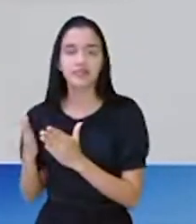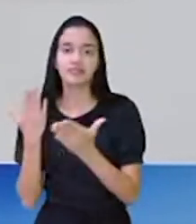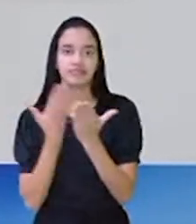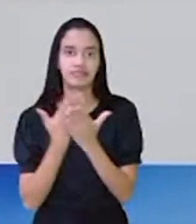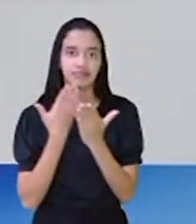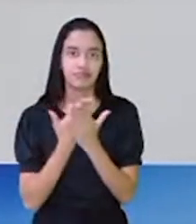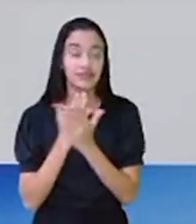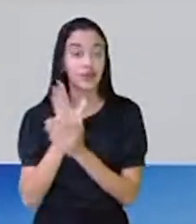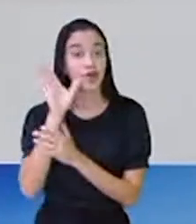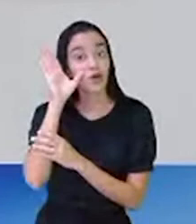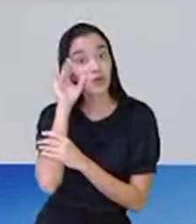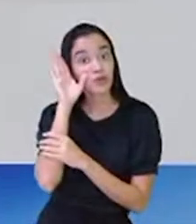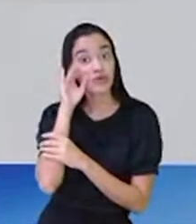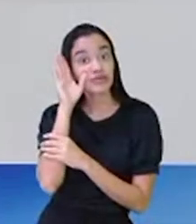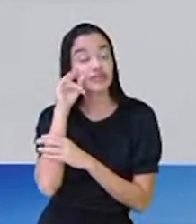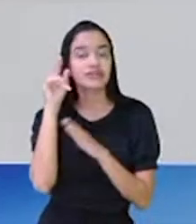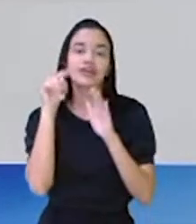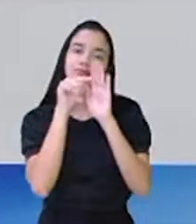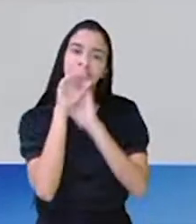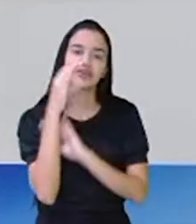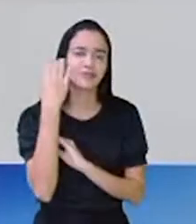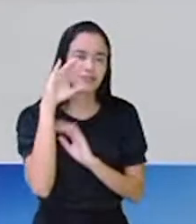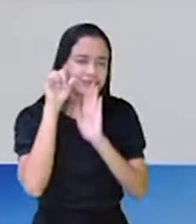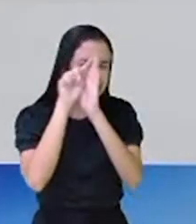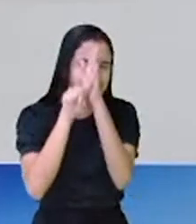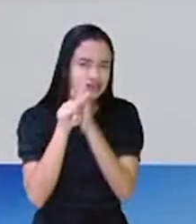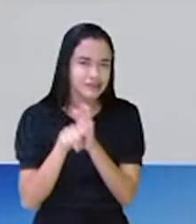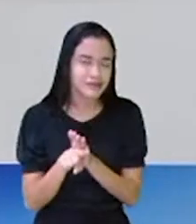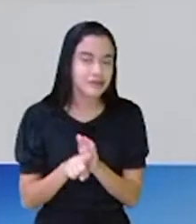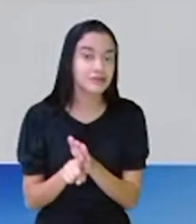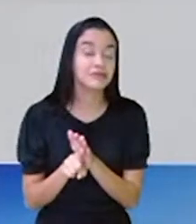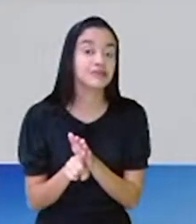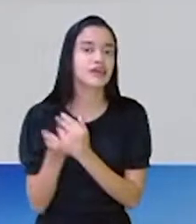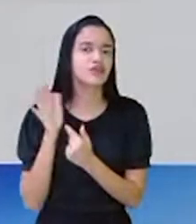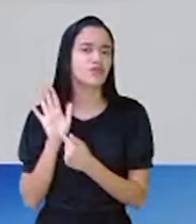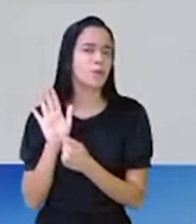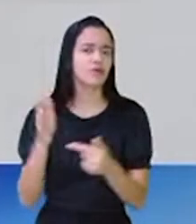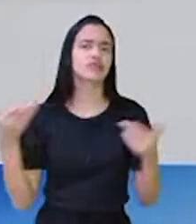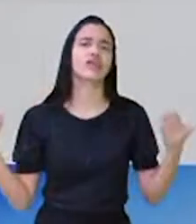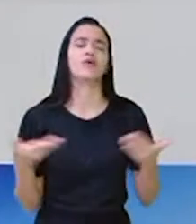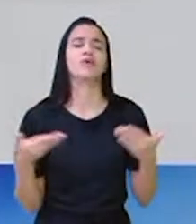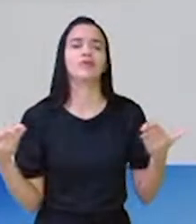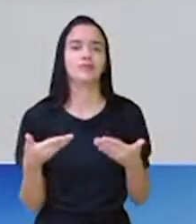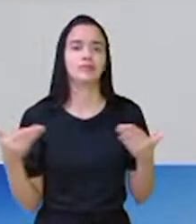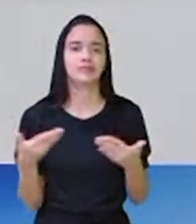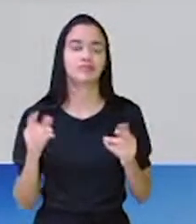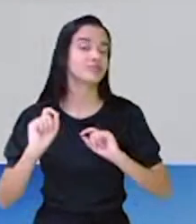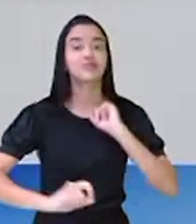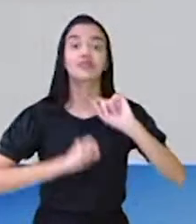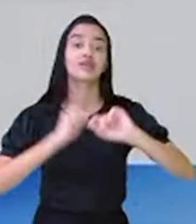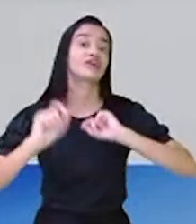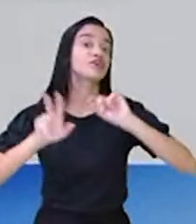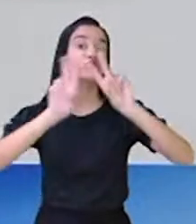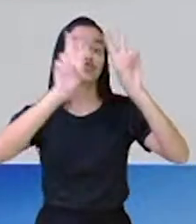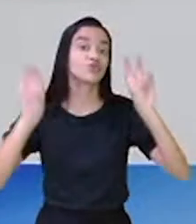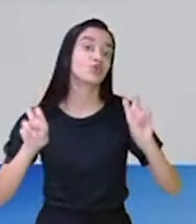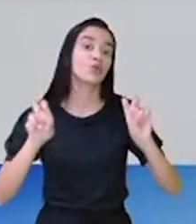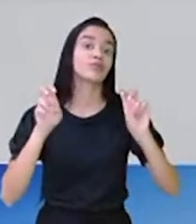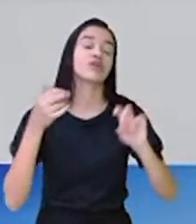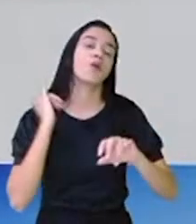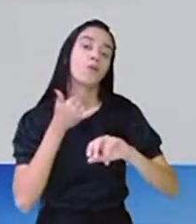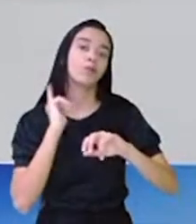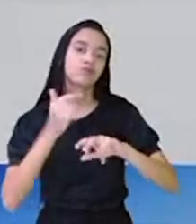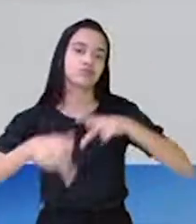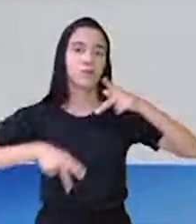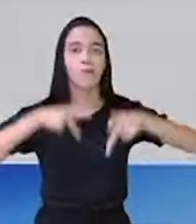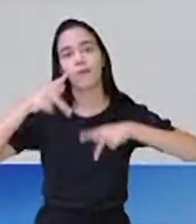curiosidade científica. E a curiosidade científica que eu trouxe hoje para apresentar para vocês é sobre o ditado